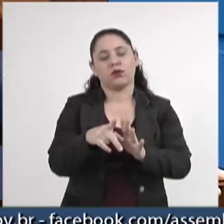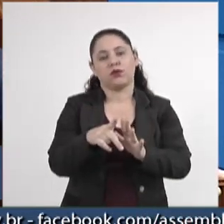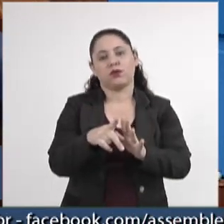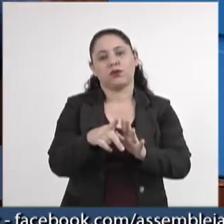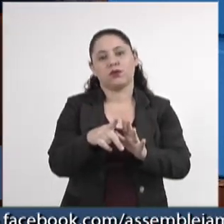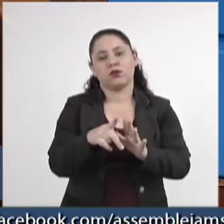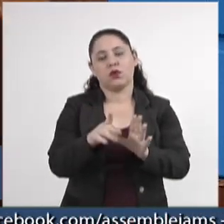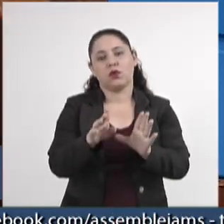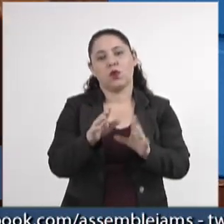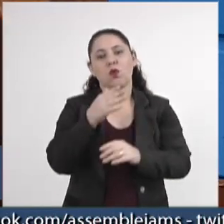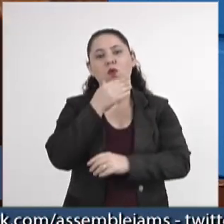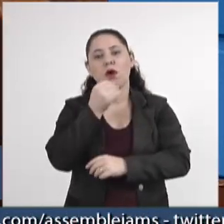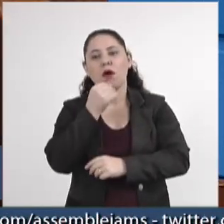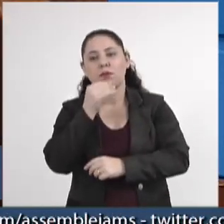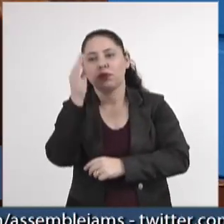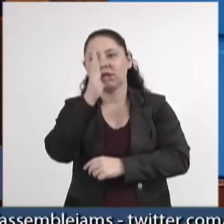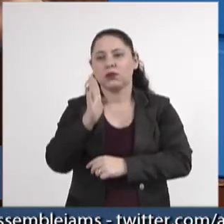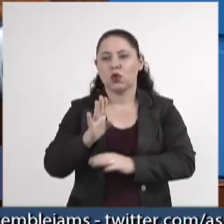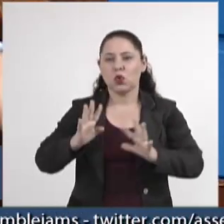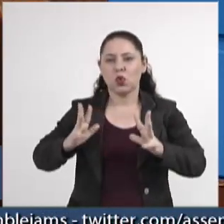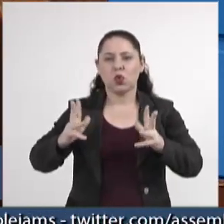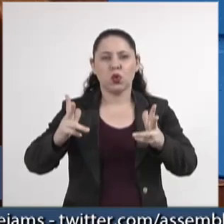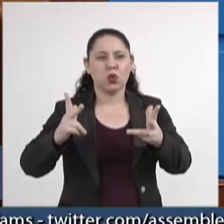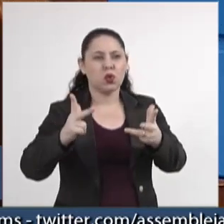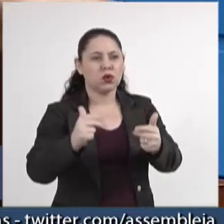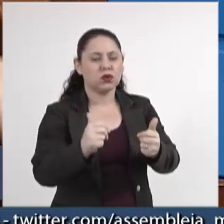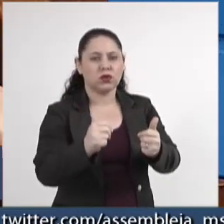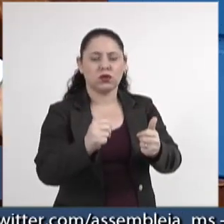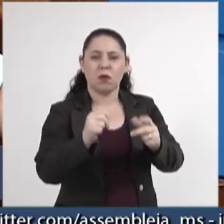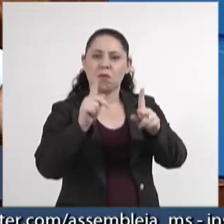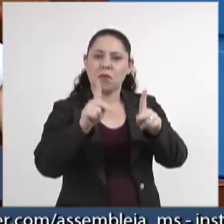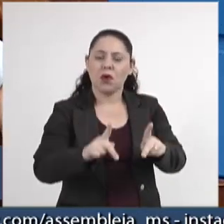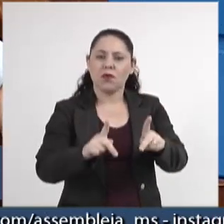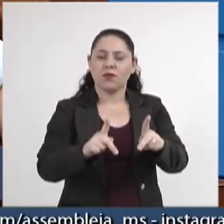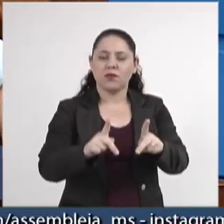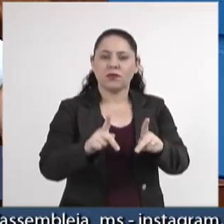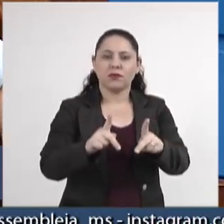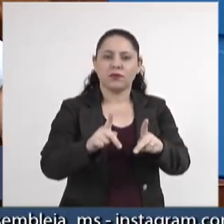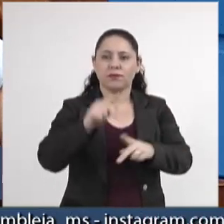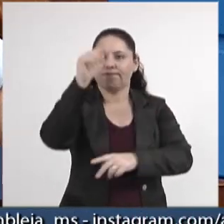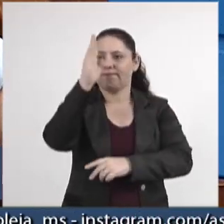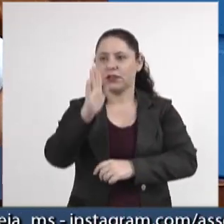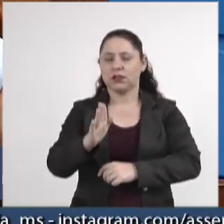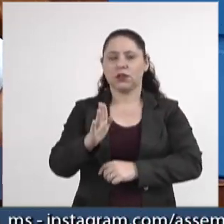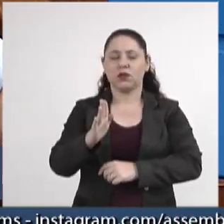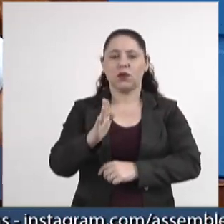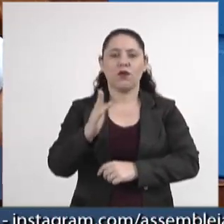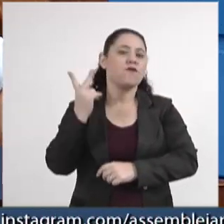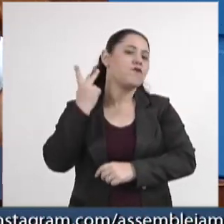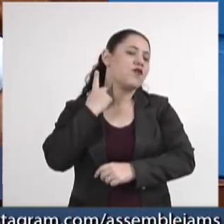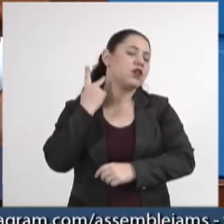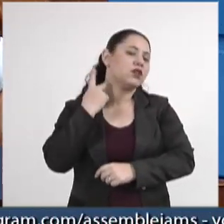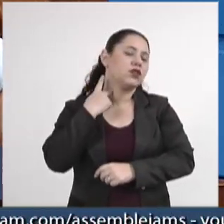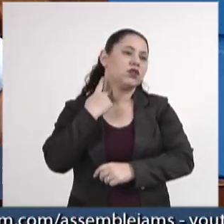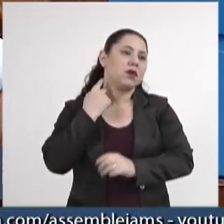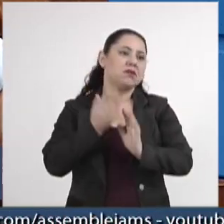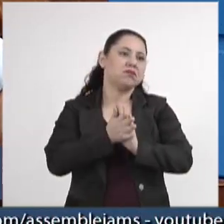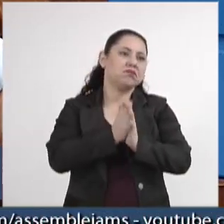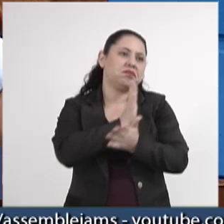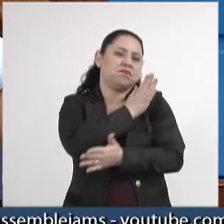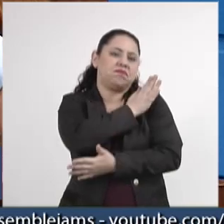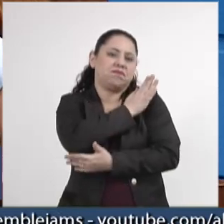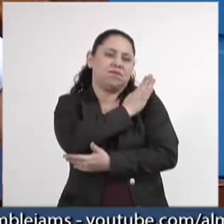e com todos os brasileiros que são vítimas de racismo, de violência,